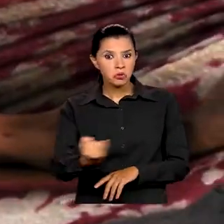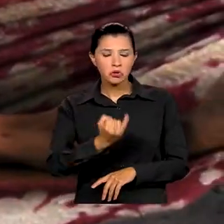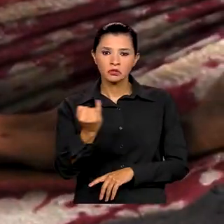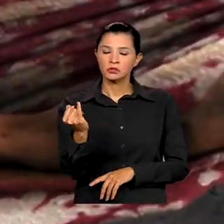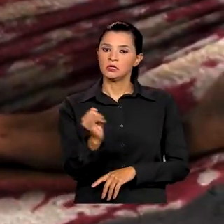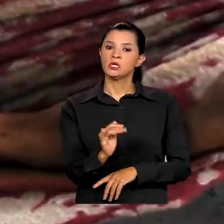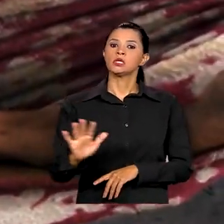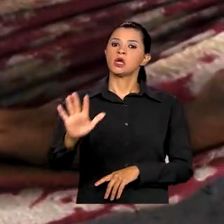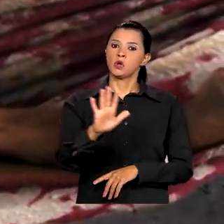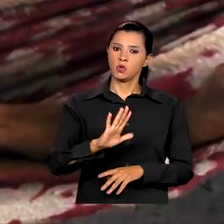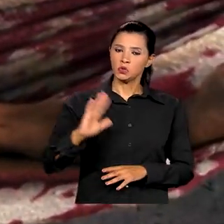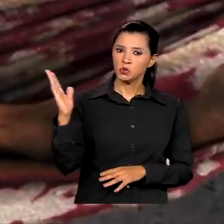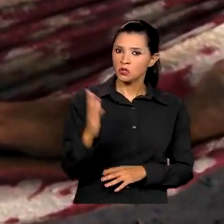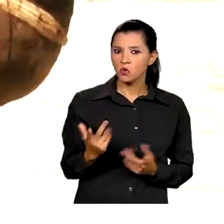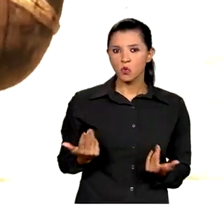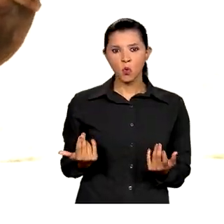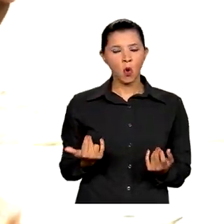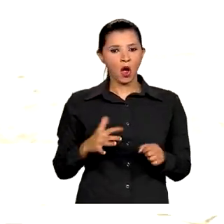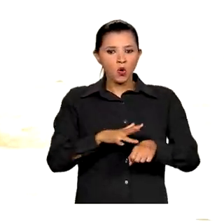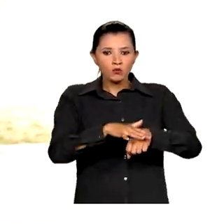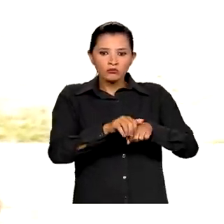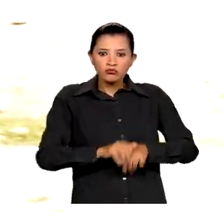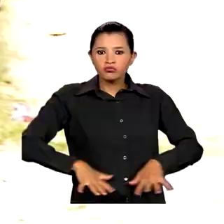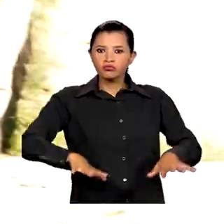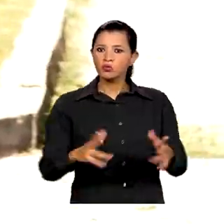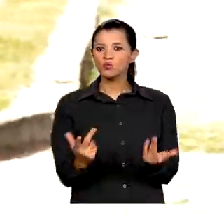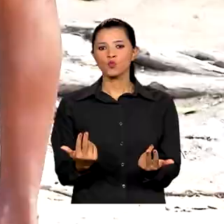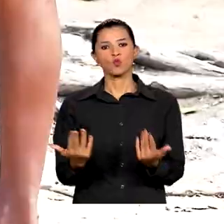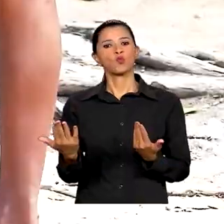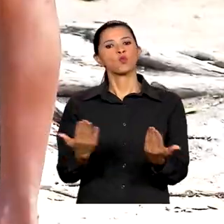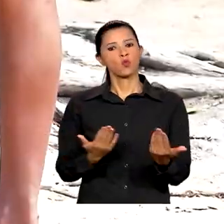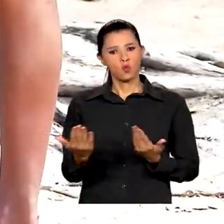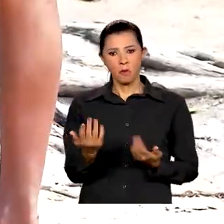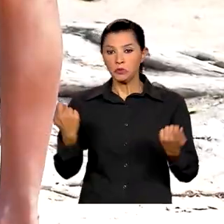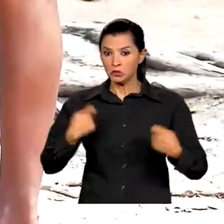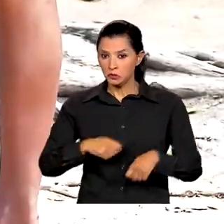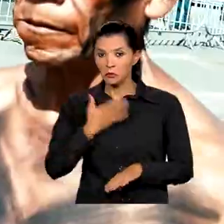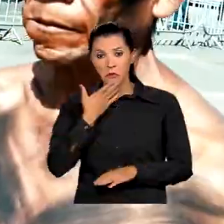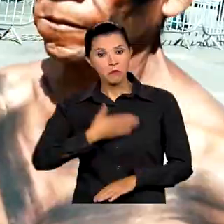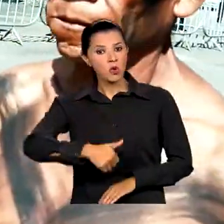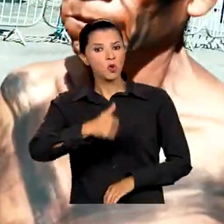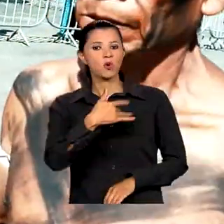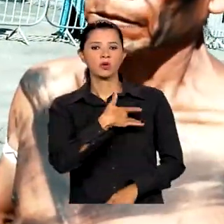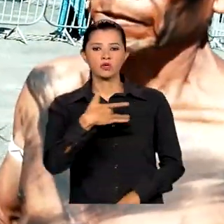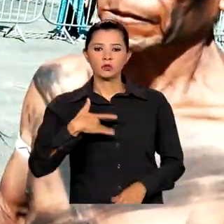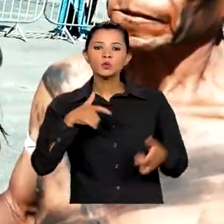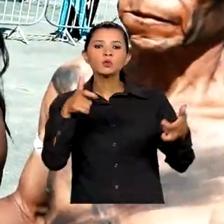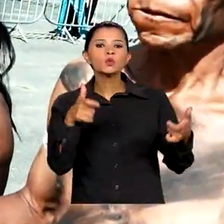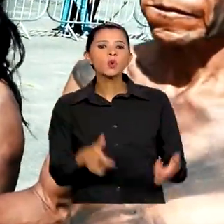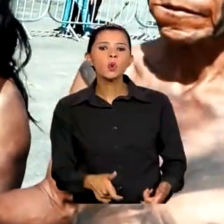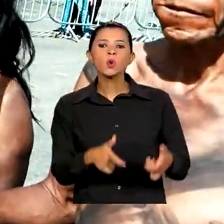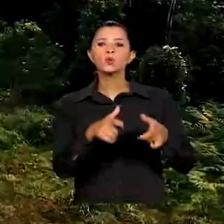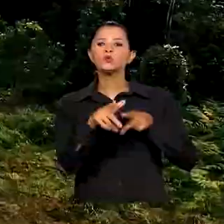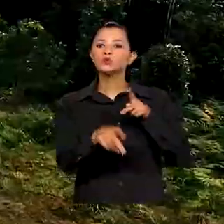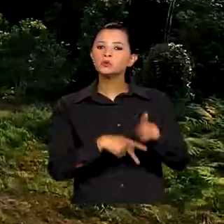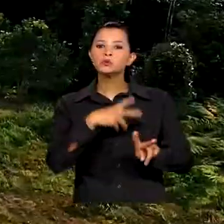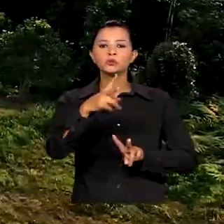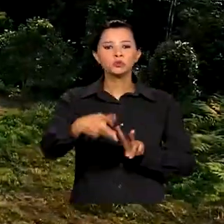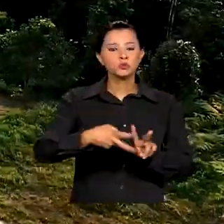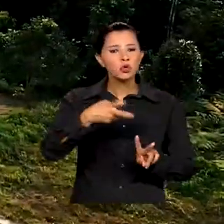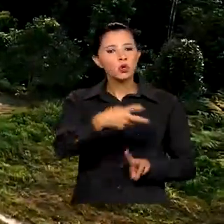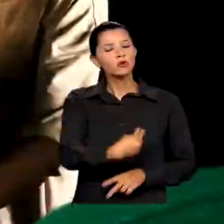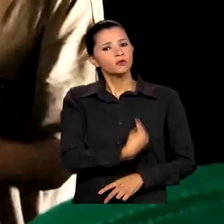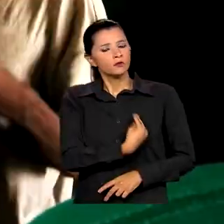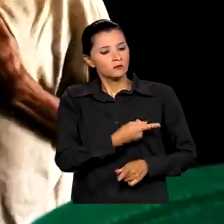semelhante a uma epidemia. Sabemos que temos que melhorar a saúde onde as populações, onde os povos indígenas